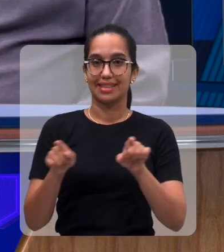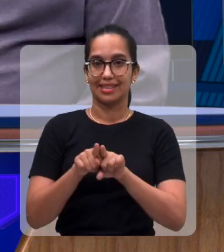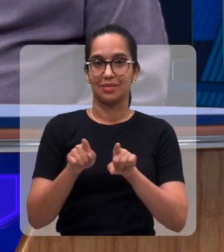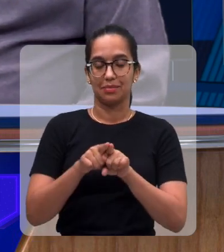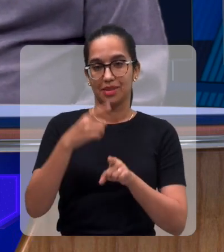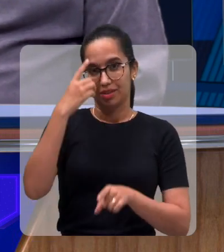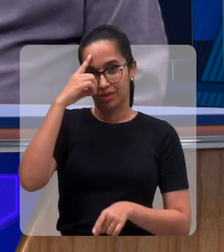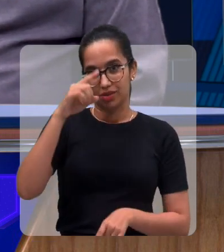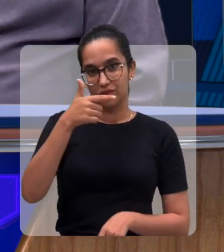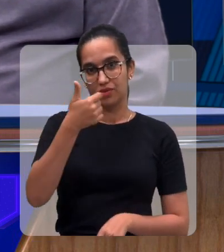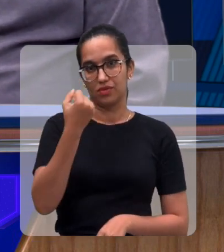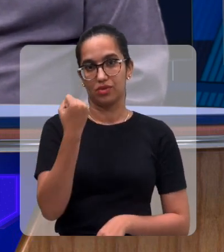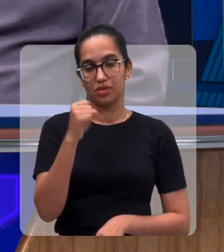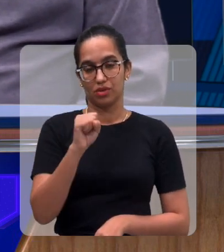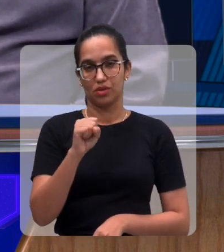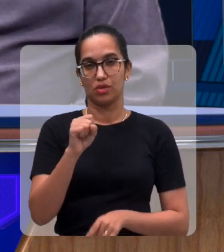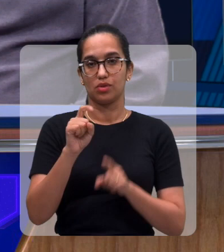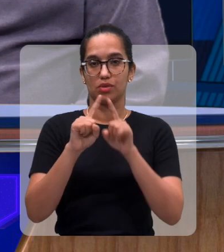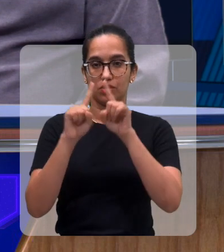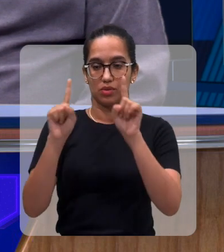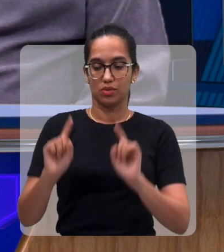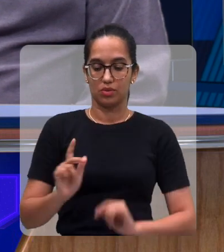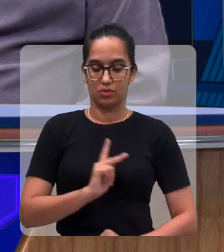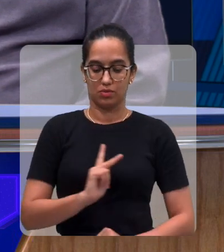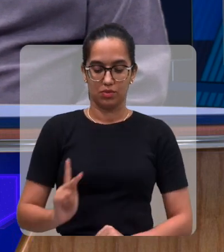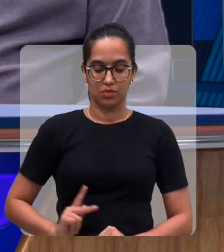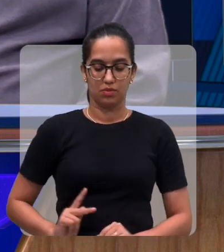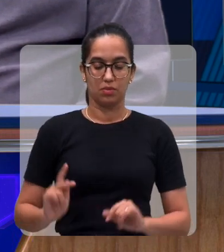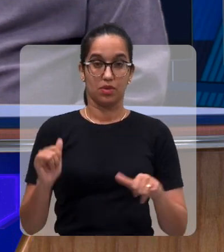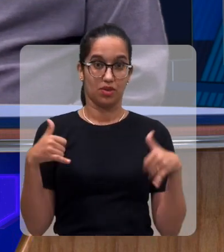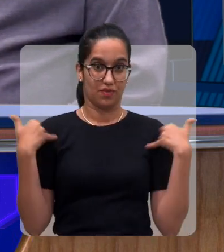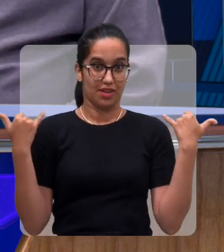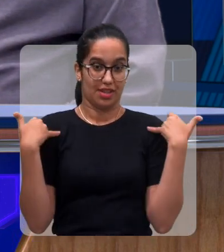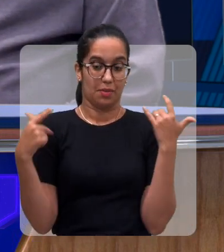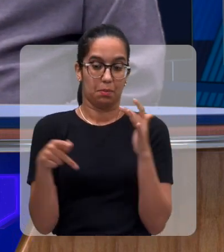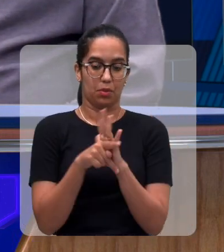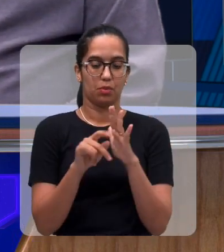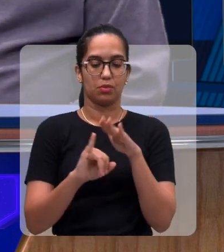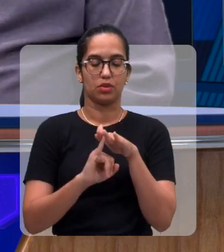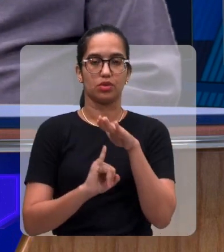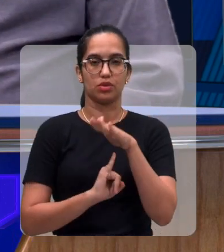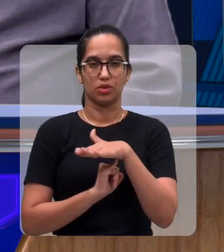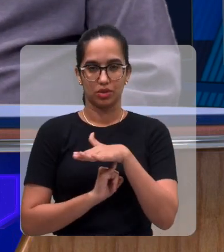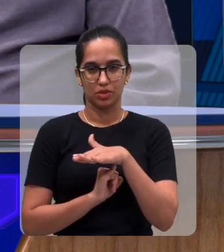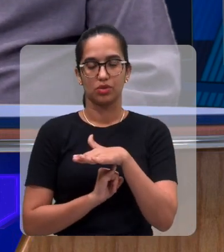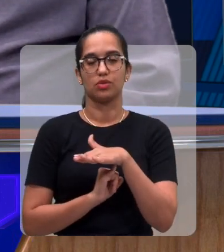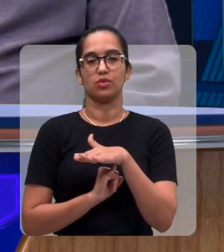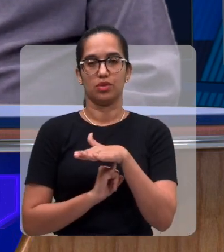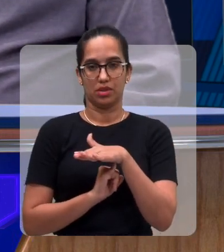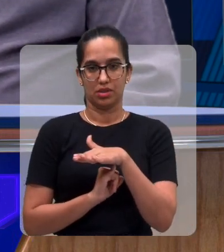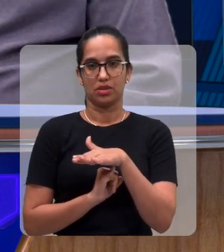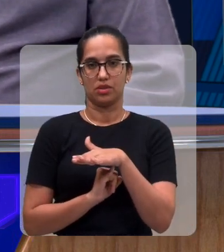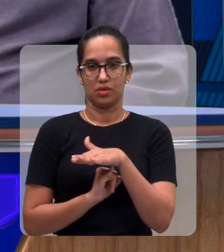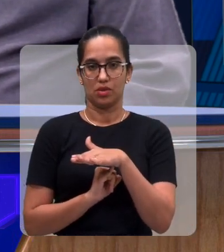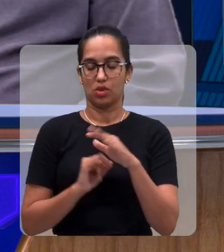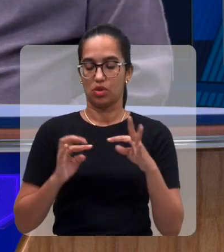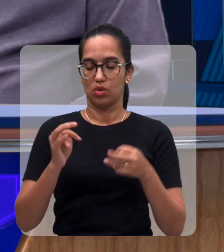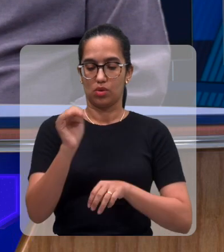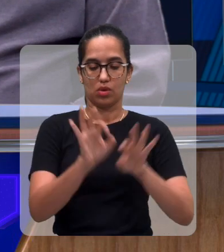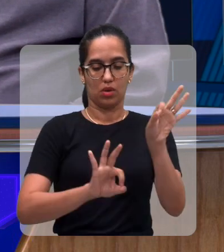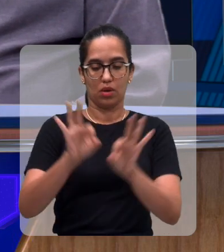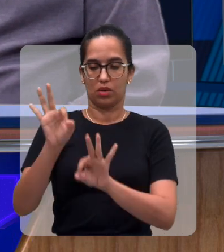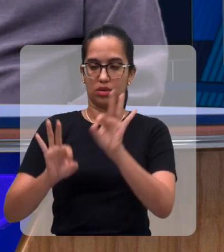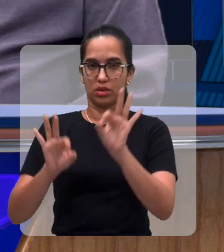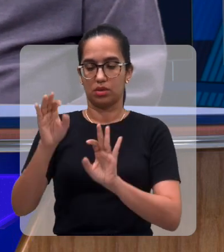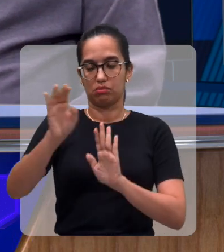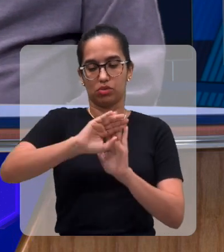28, o dia do funcionário público, é o dia do aniversário dessa instituição, que está toda a programação sendo